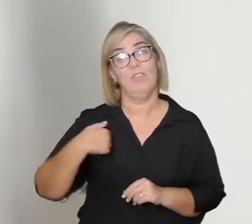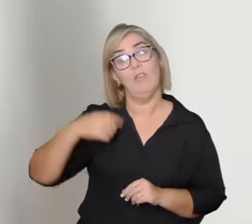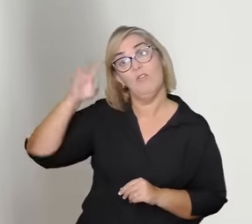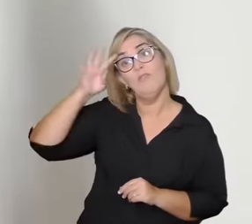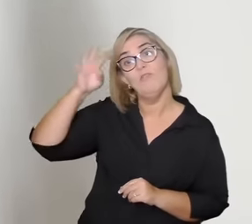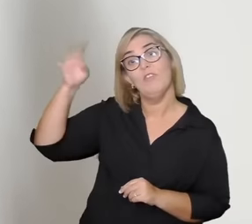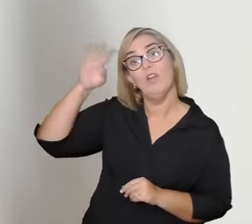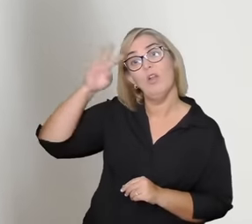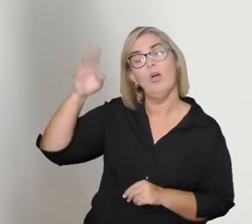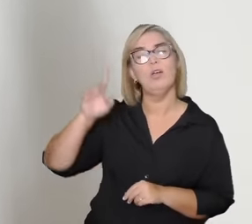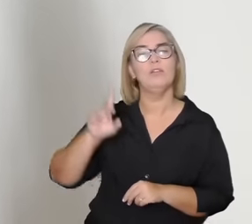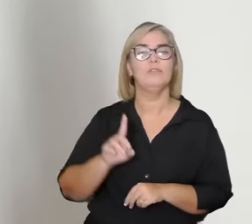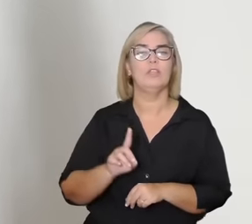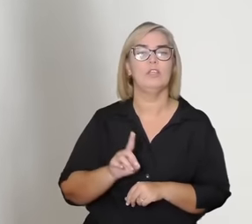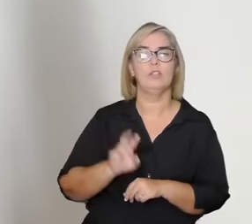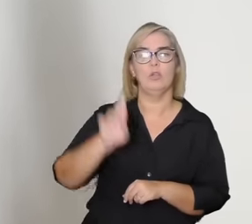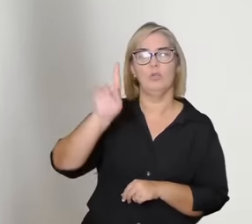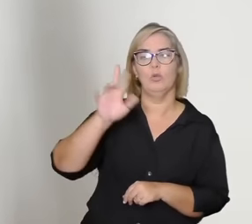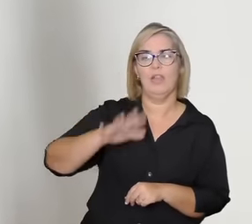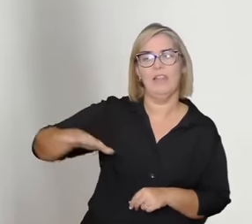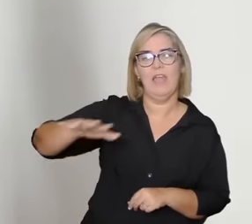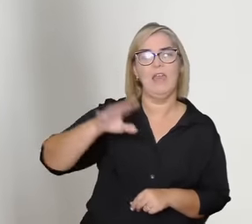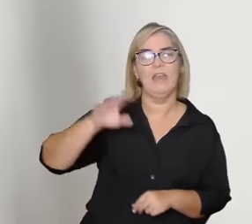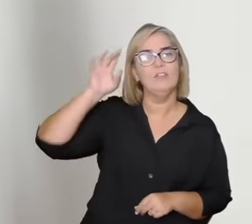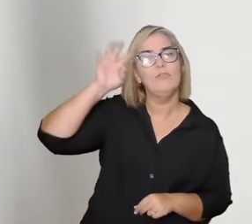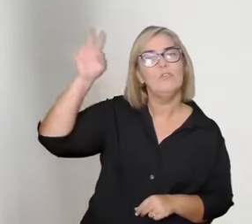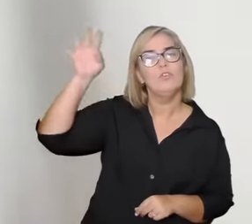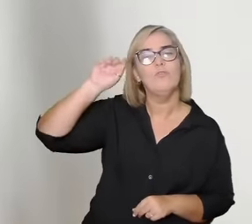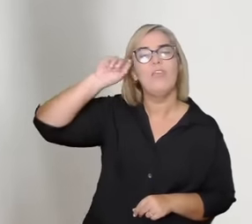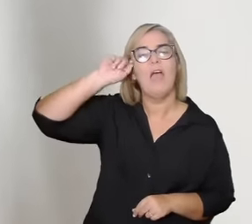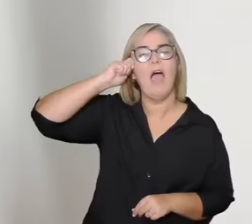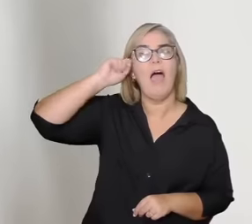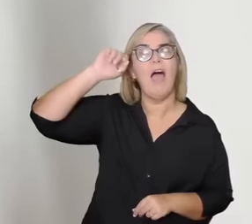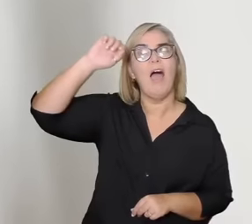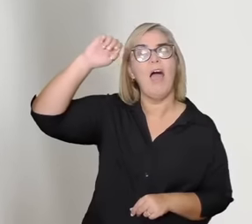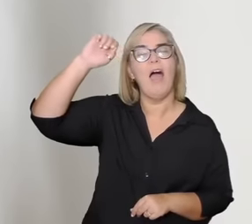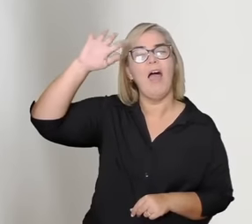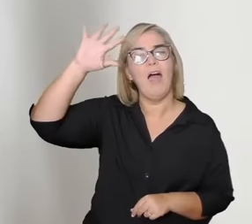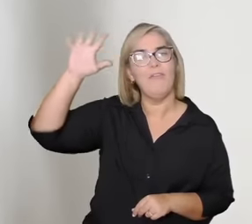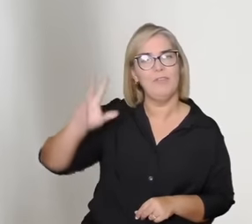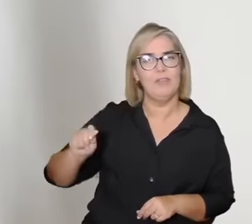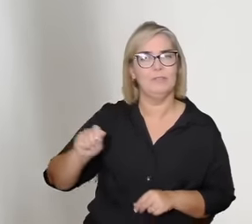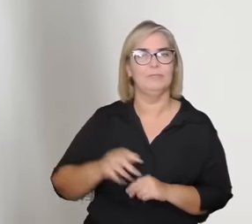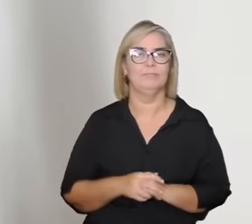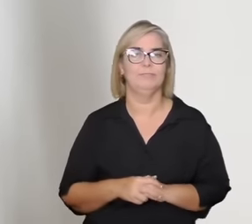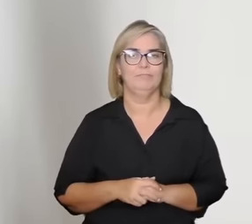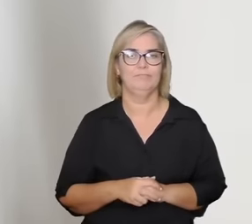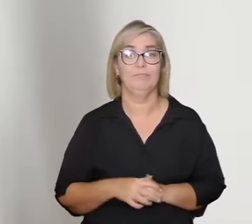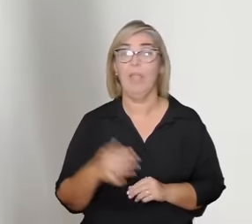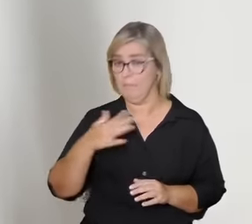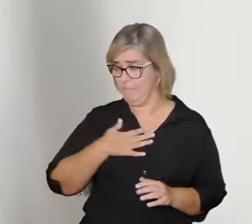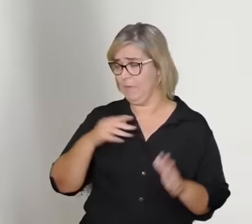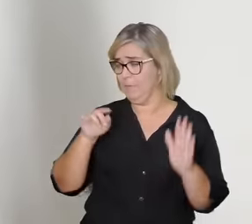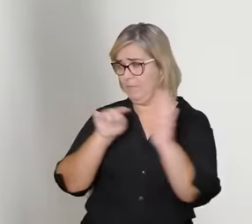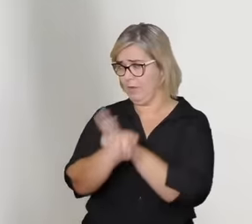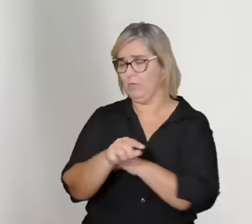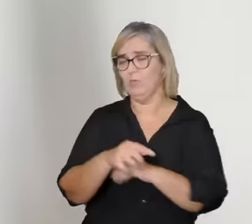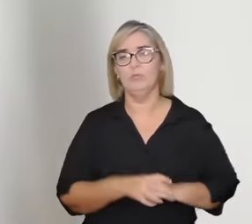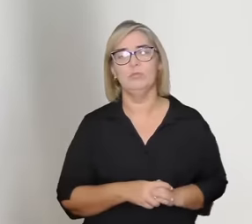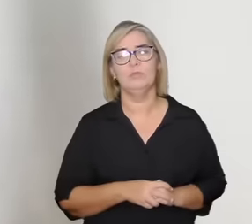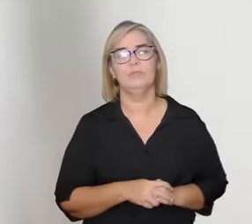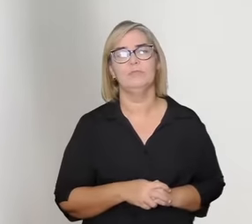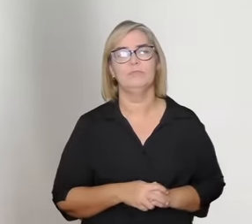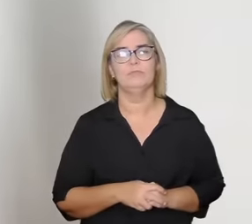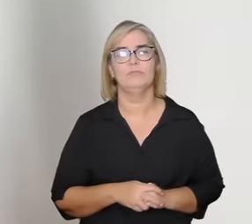e doutora em filosofias africanas a minha pergunta para professor é a seguinte a filósofa